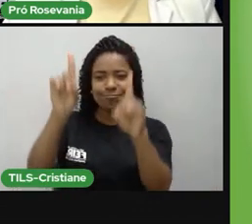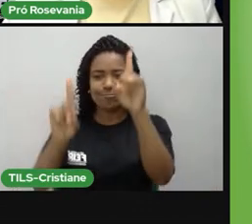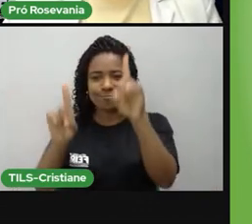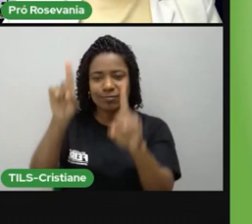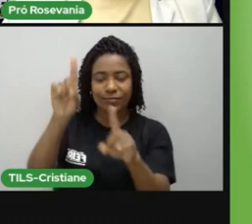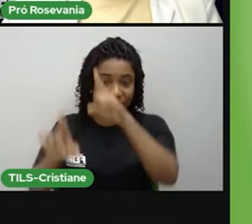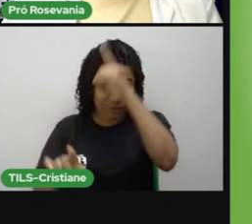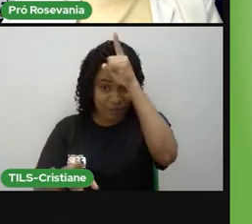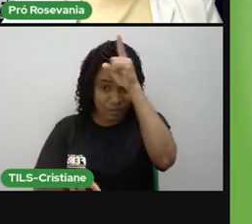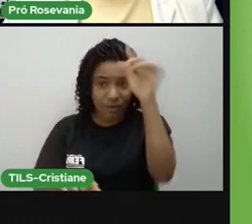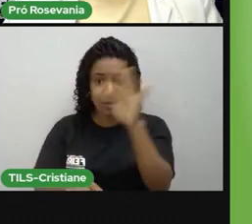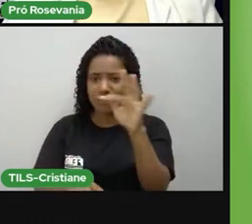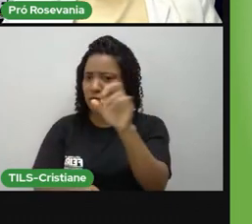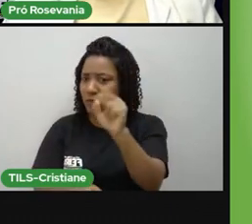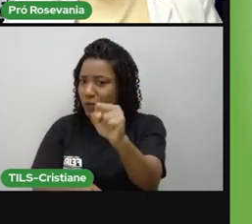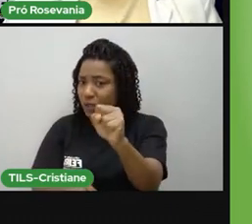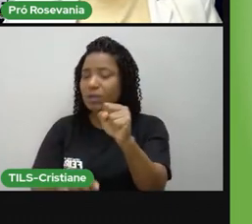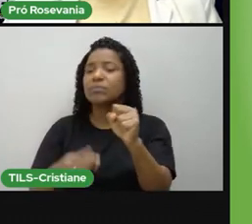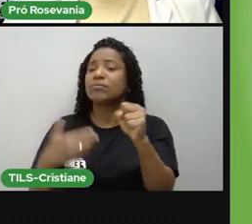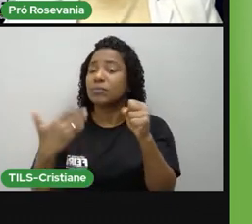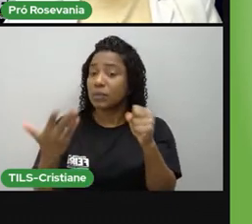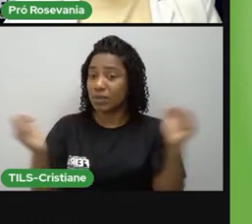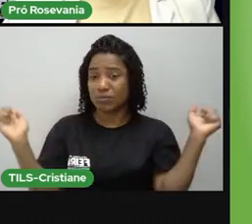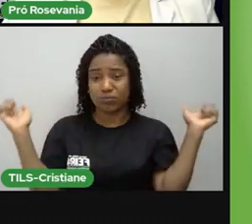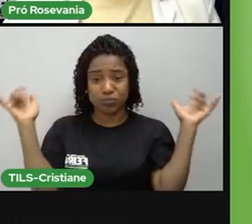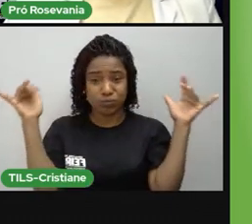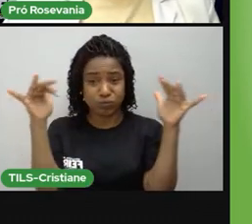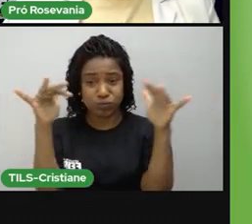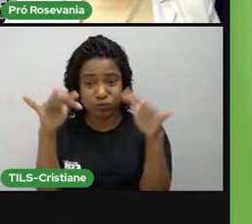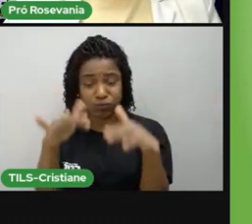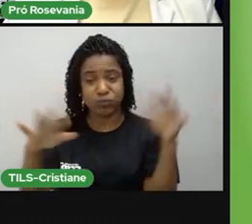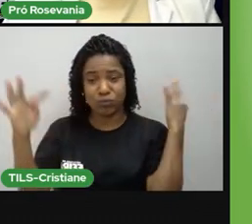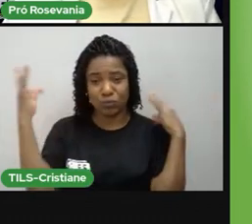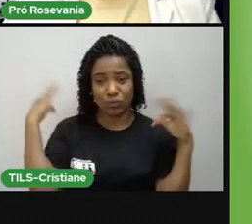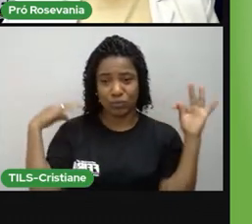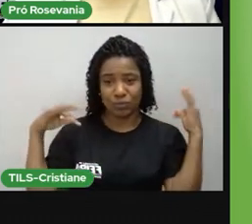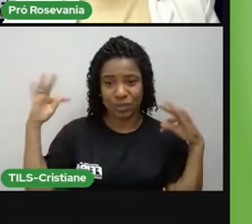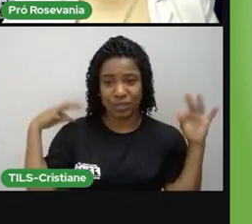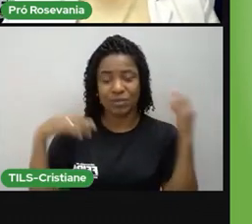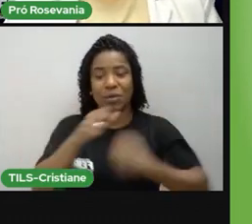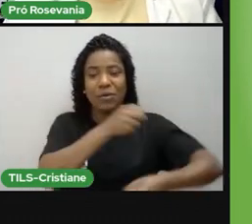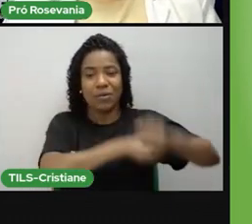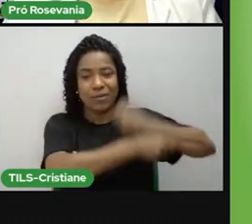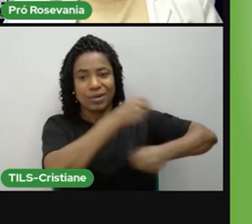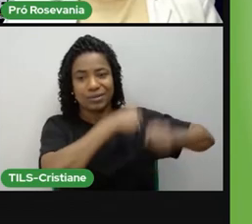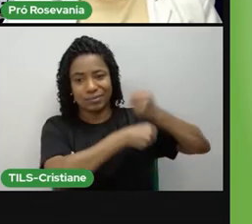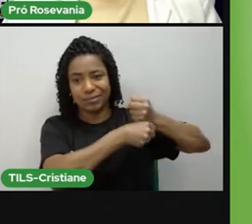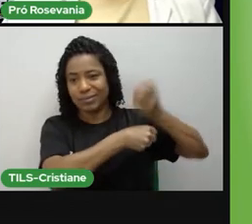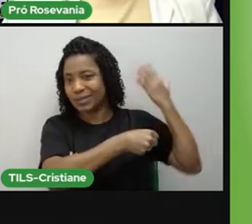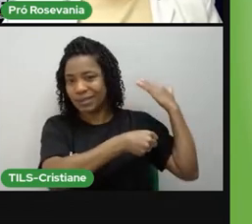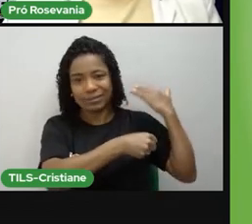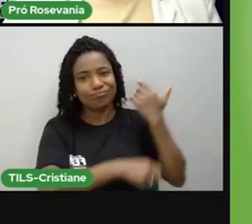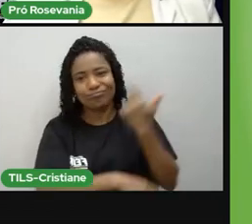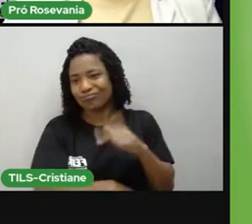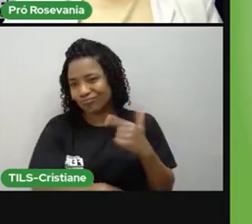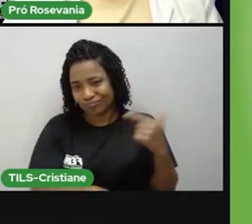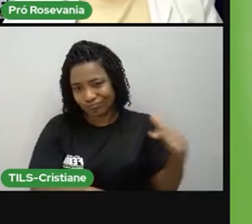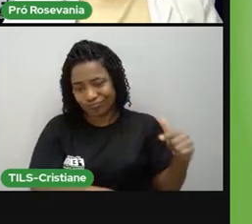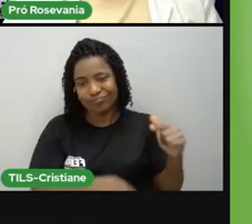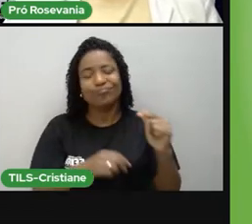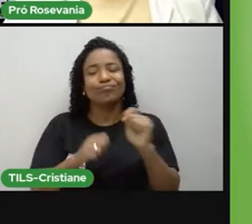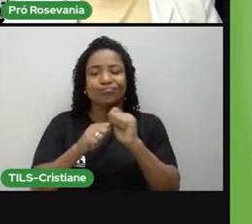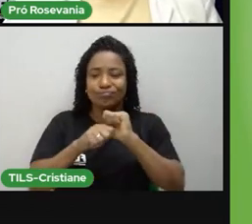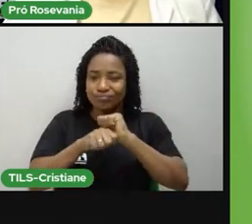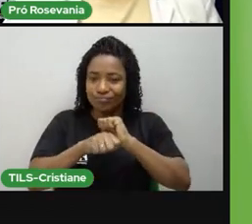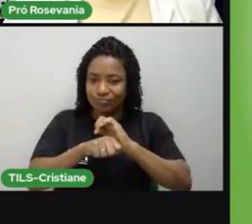muda o trânsito, traz muitos turistas pra aqui, que o ano passado não teve, esse ano também, né, não, por conta da Covid